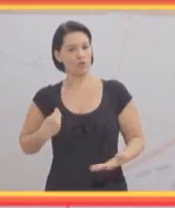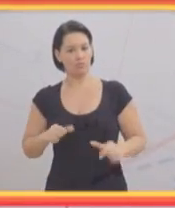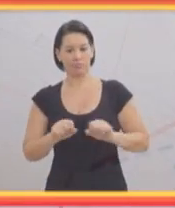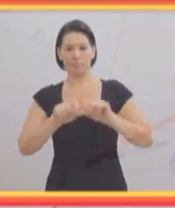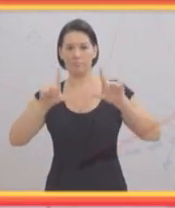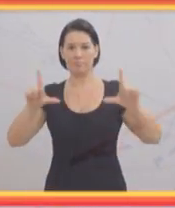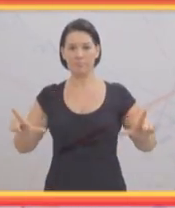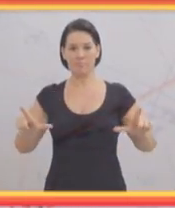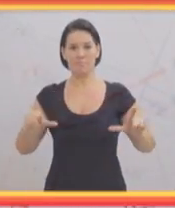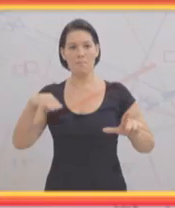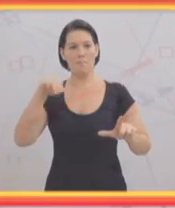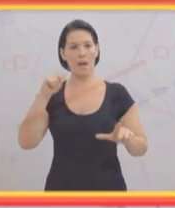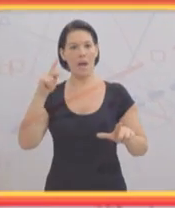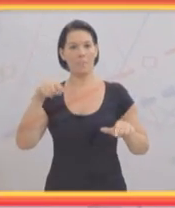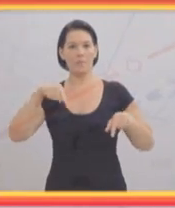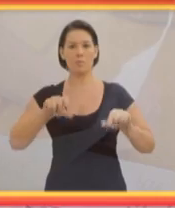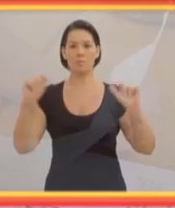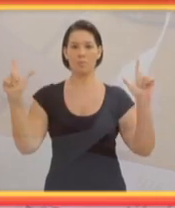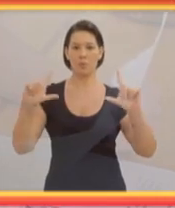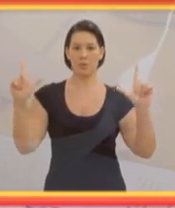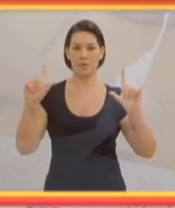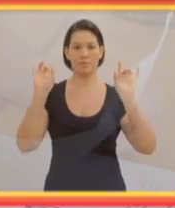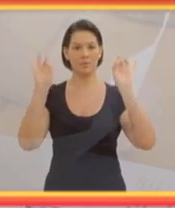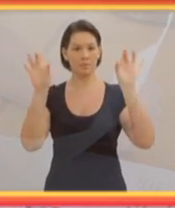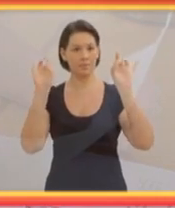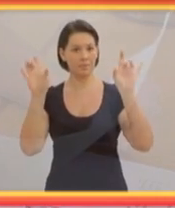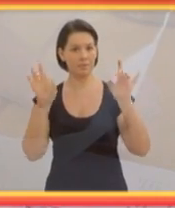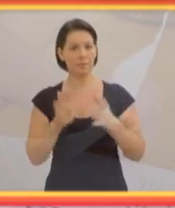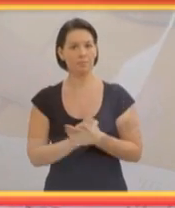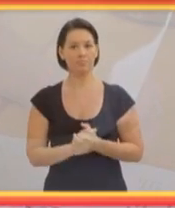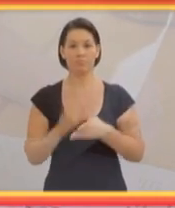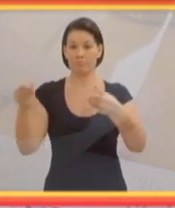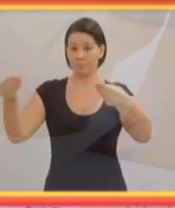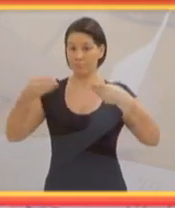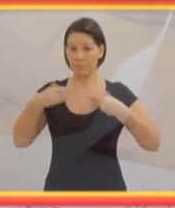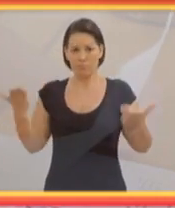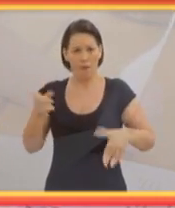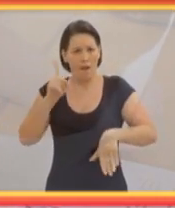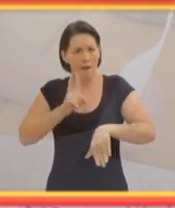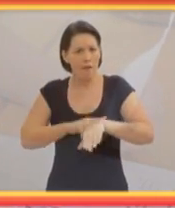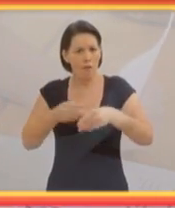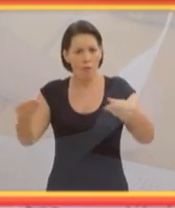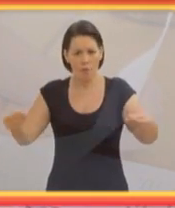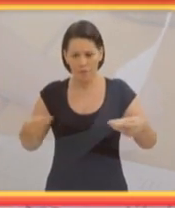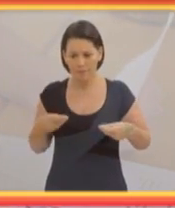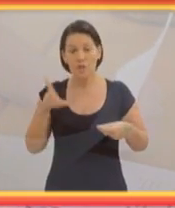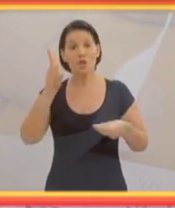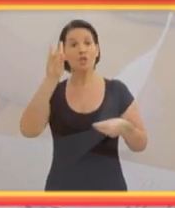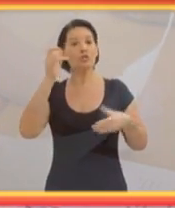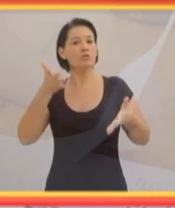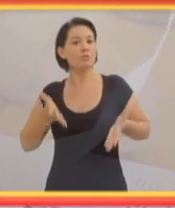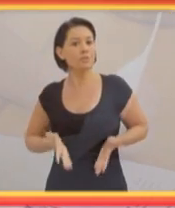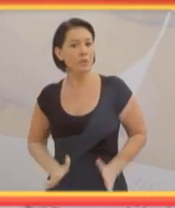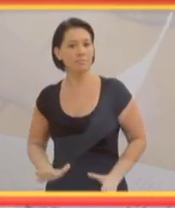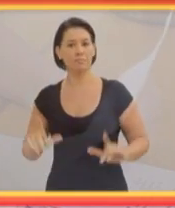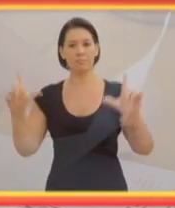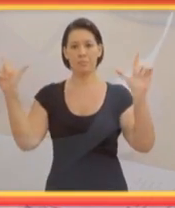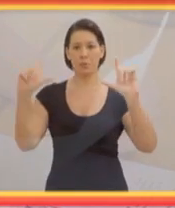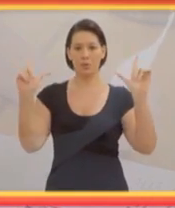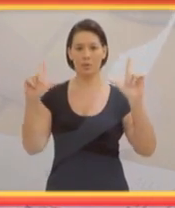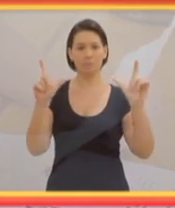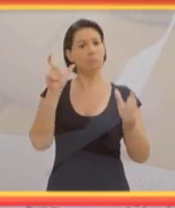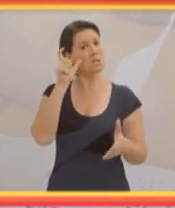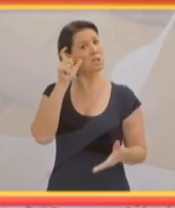eu estou aqui com o mapa do programa, programa especial. Me passaram aqui a hora, o dia do